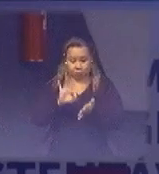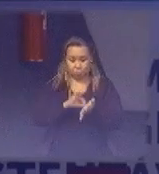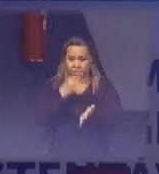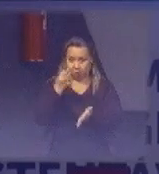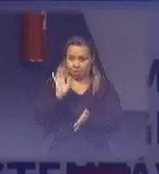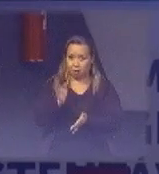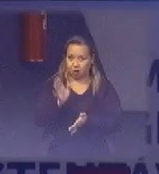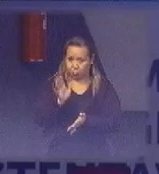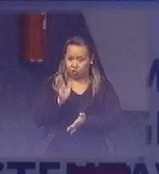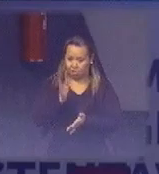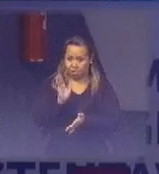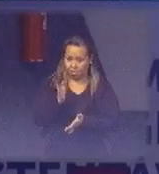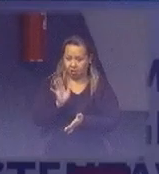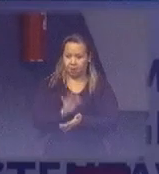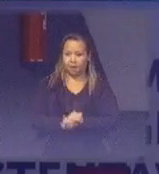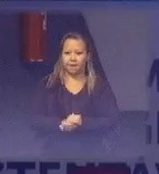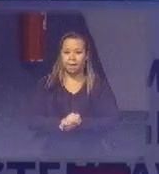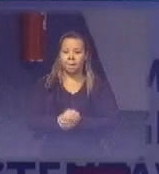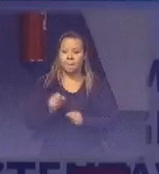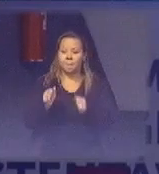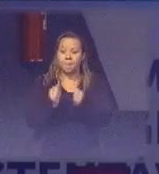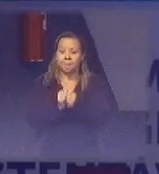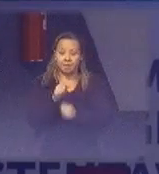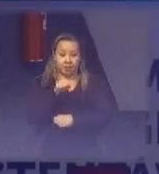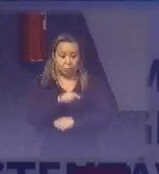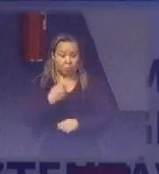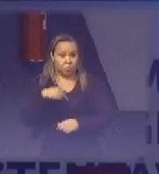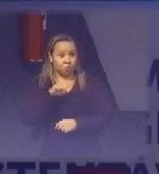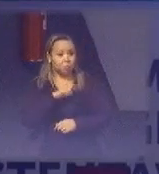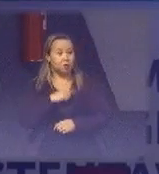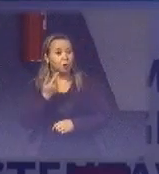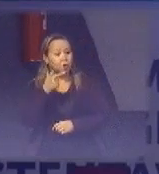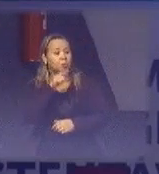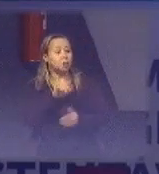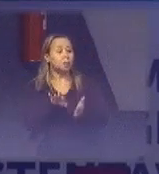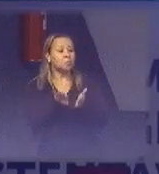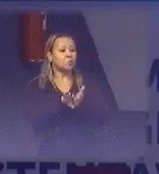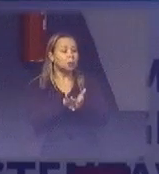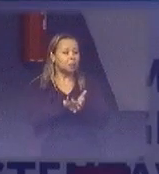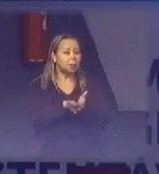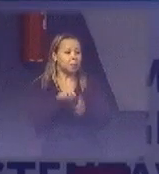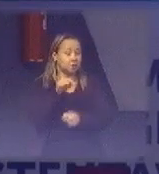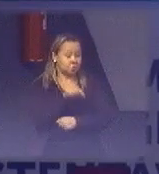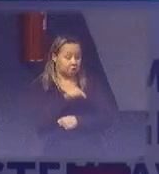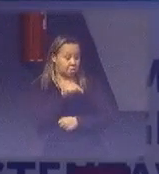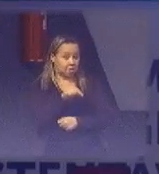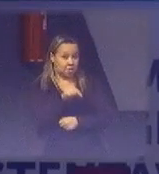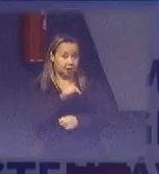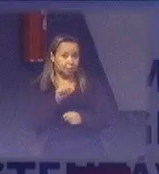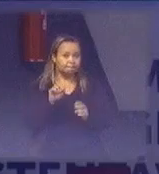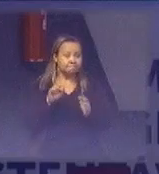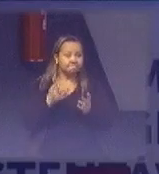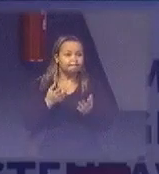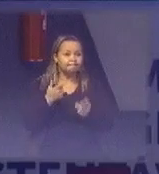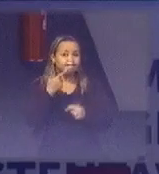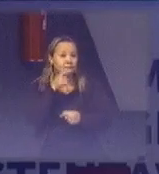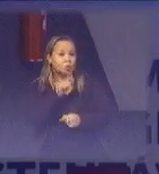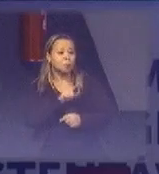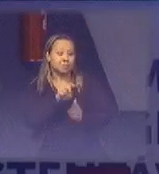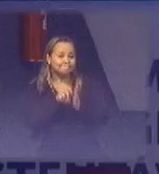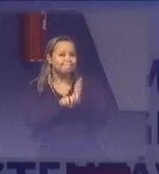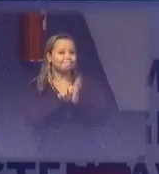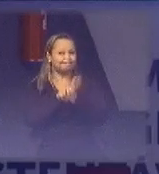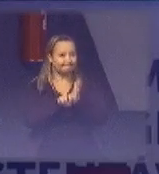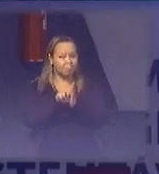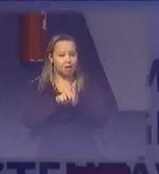junto à ONG, e aí, com isso, nós chegamos a essa contemplação. Com